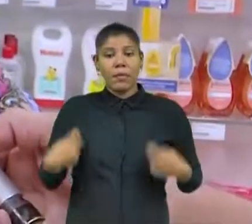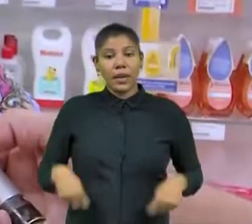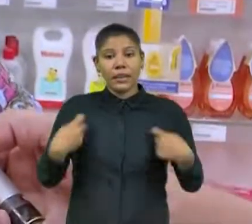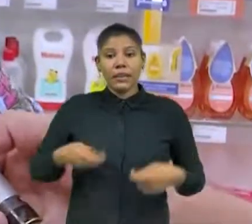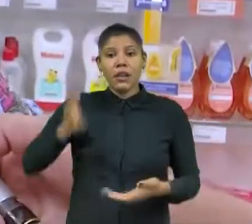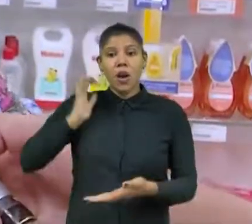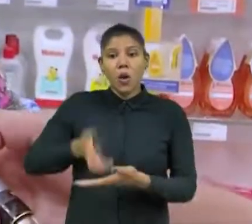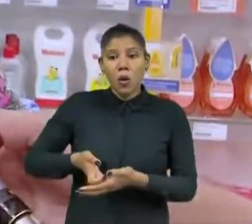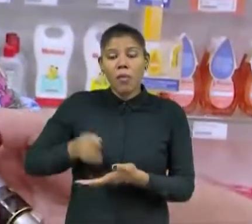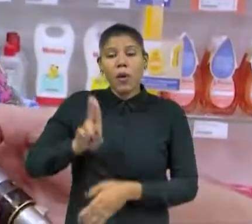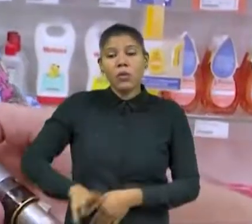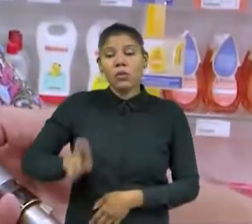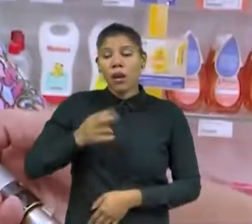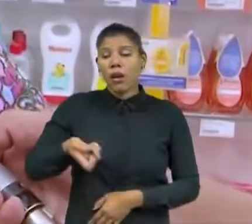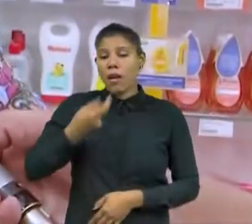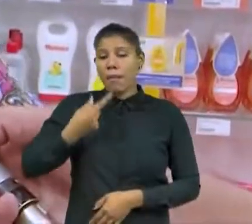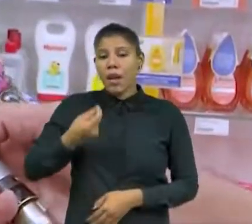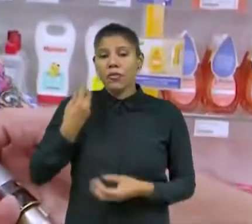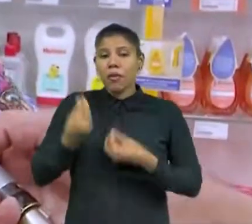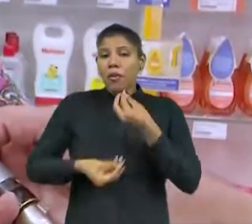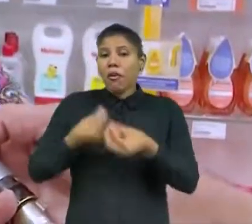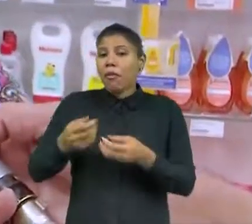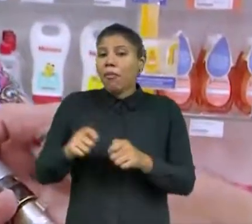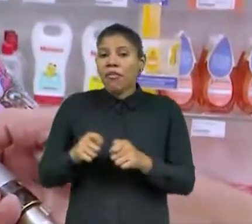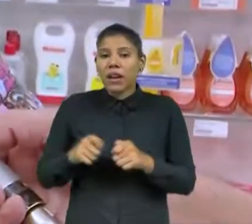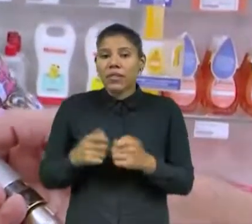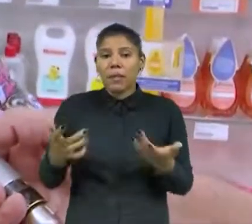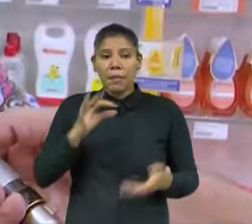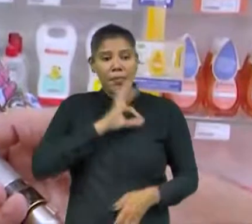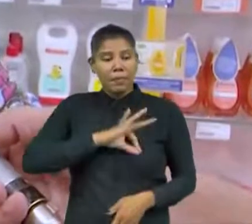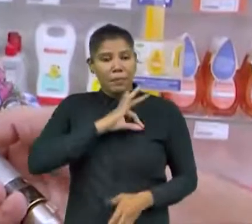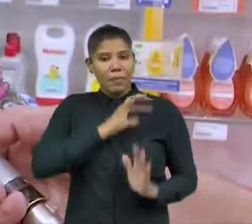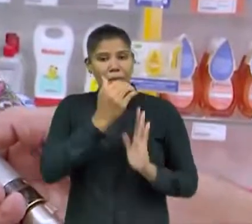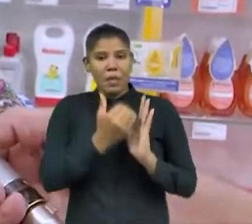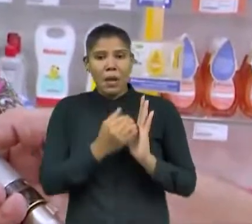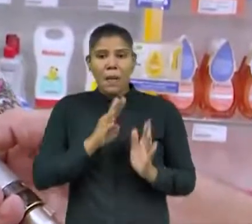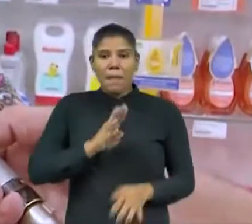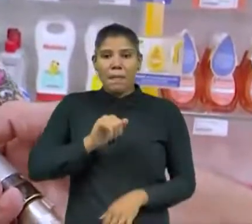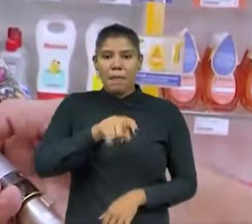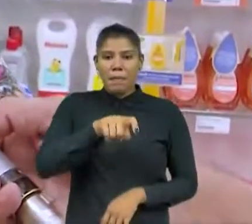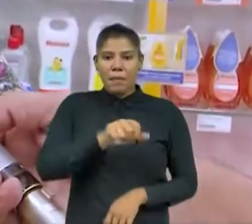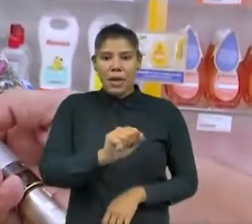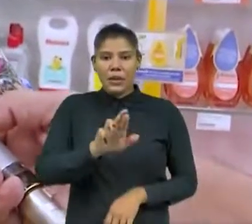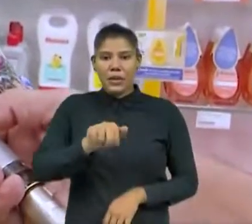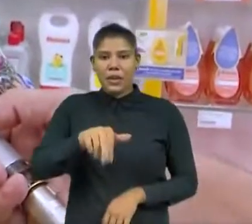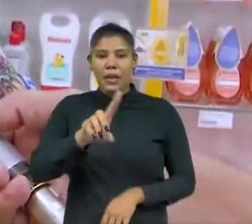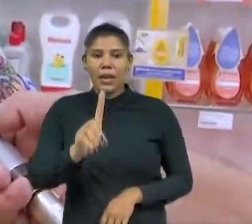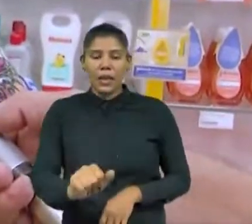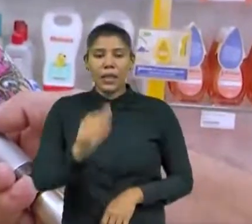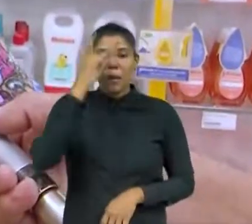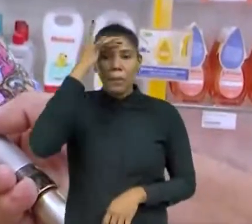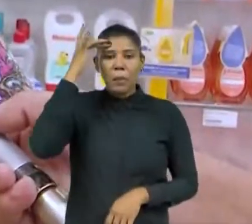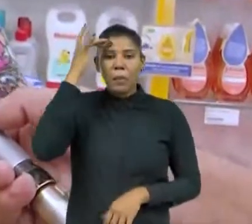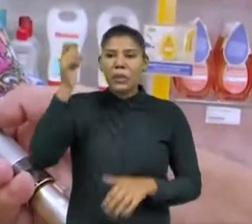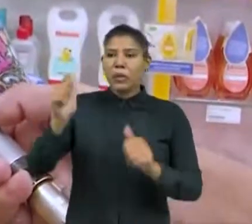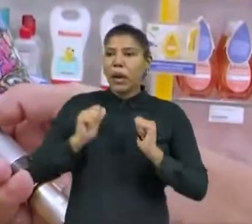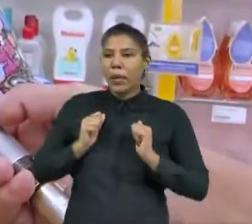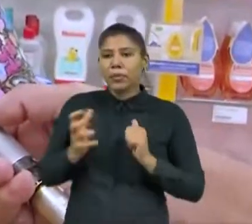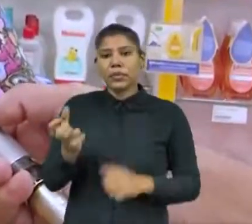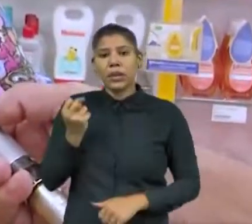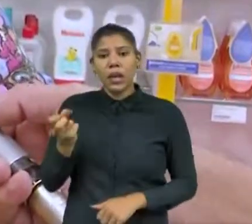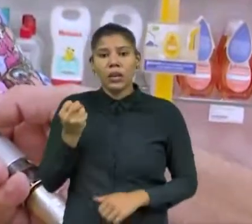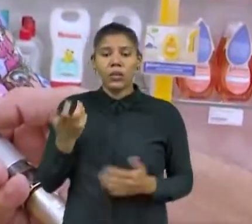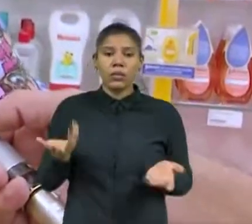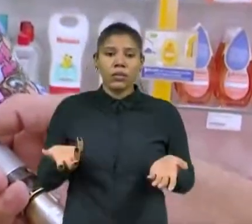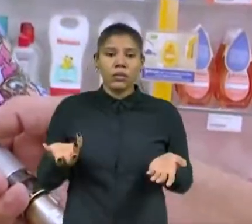de baixar renda, os aposentados mesmo, mas o dinheirinho daquele aposento não dá quase nada,